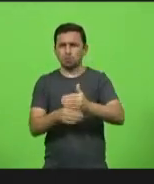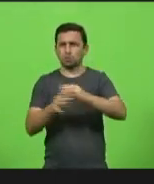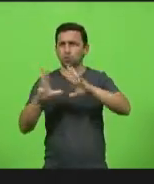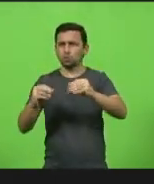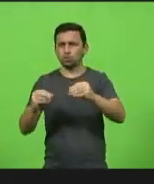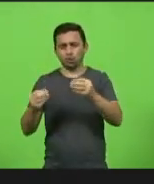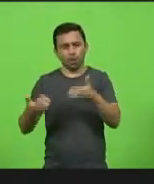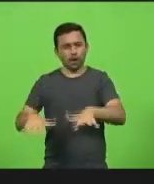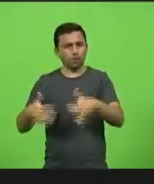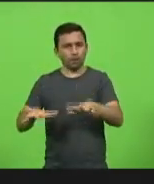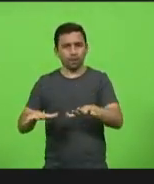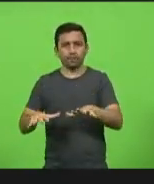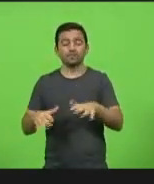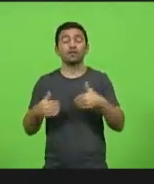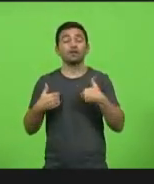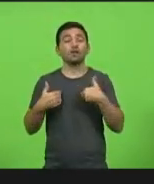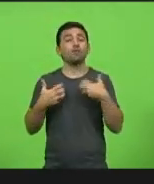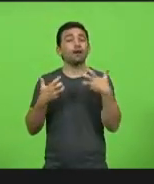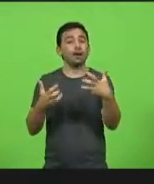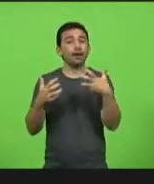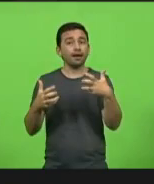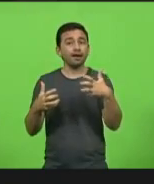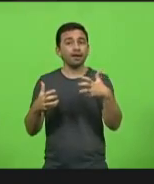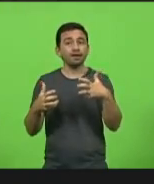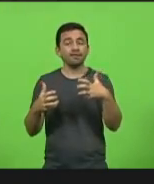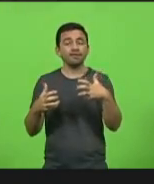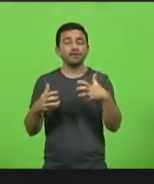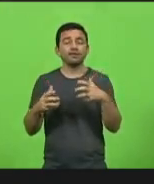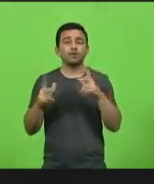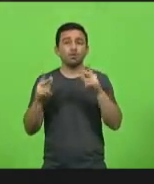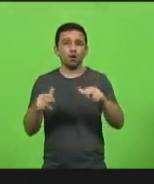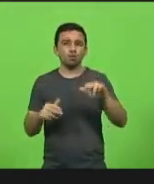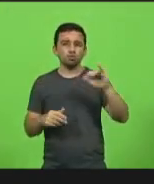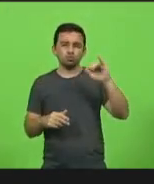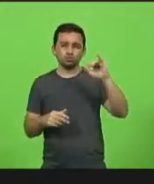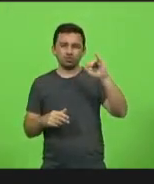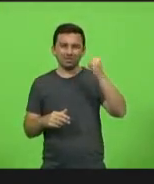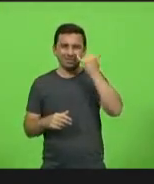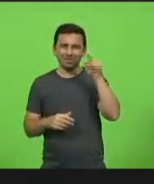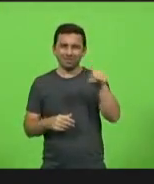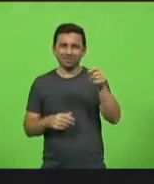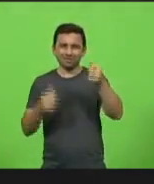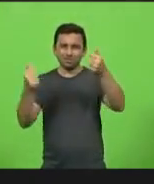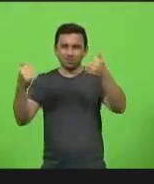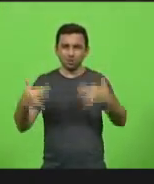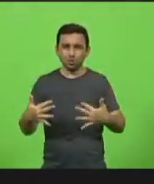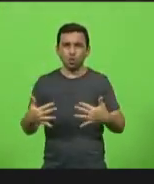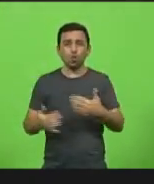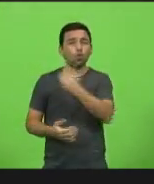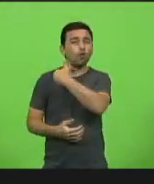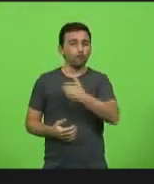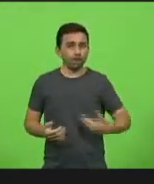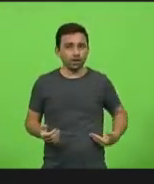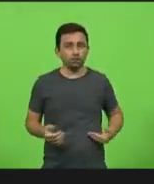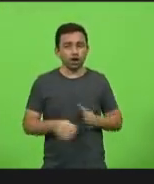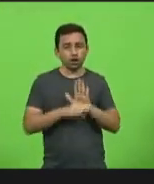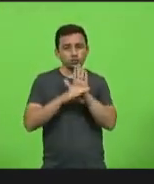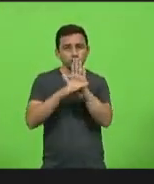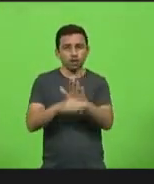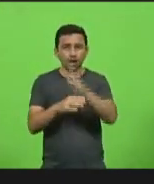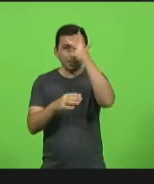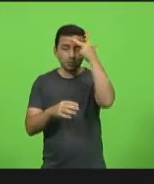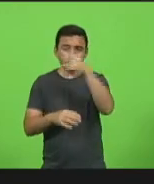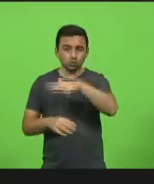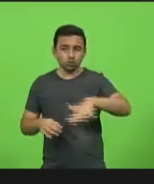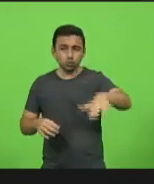Seria a favor, eu acho que todas as pessoas, se conseguissem, o que o Gessé falou anteriormente, subsidiar, né? Se os governos conseguissem subsidiar as pessoas em casa sem pagar impostos